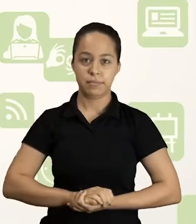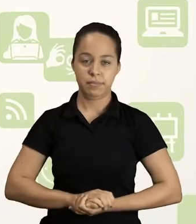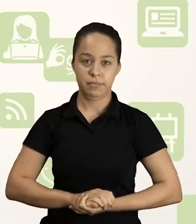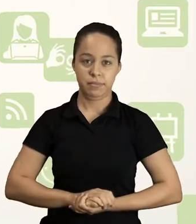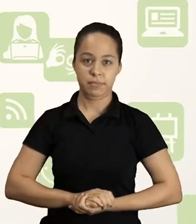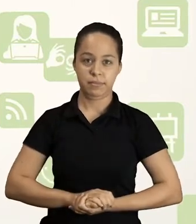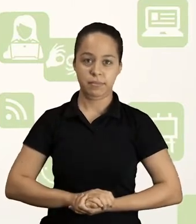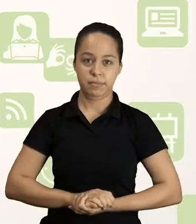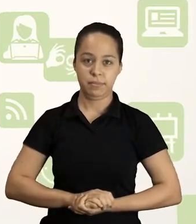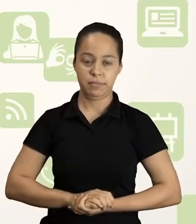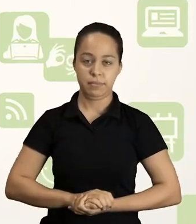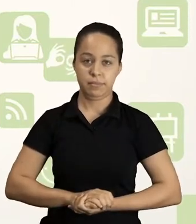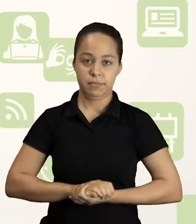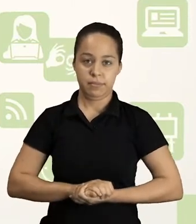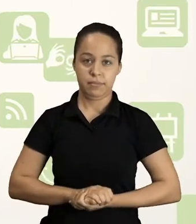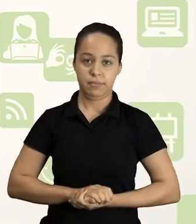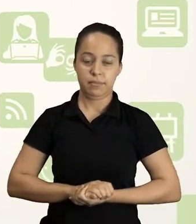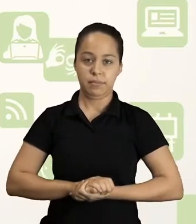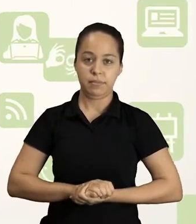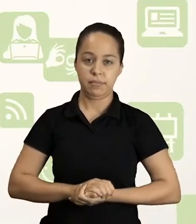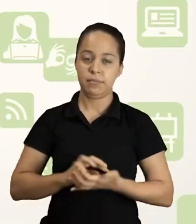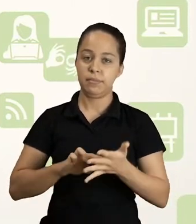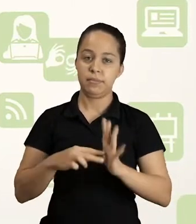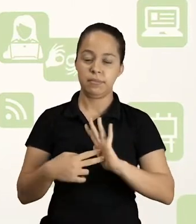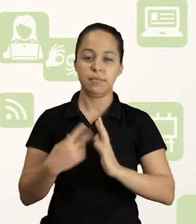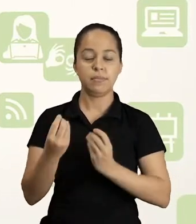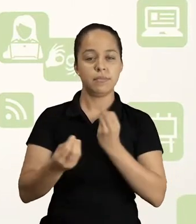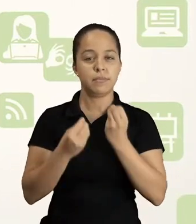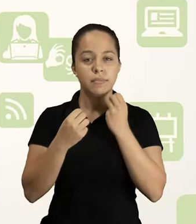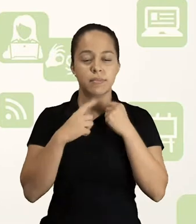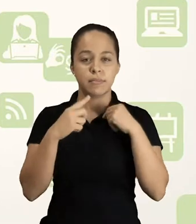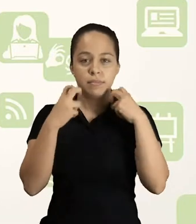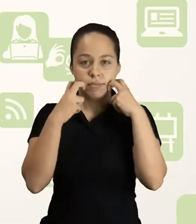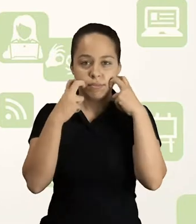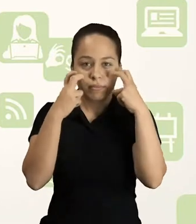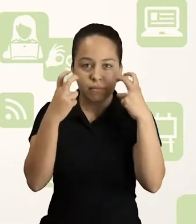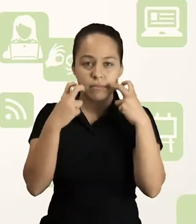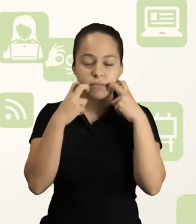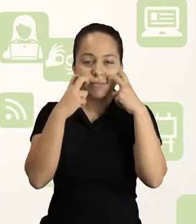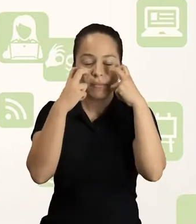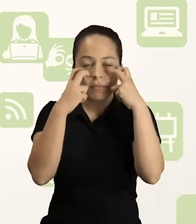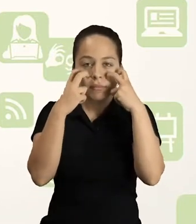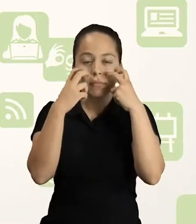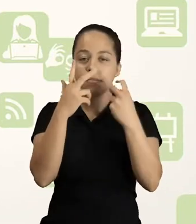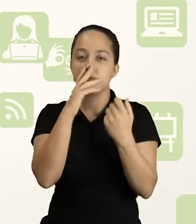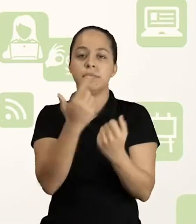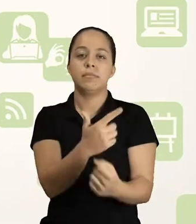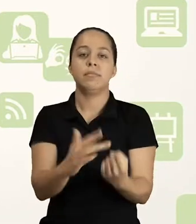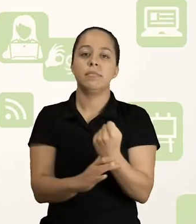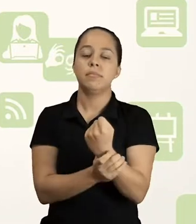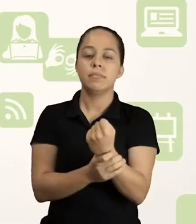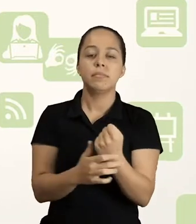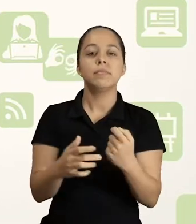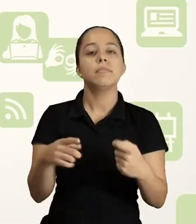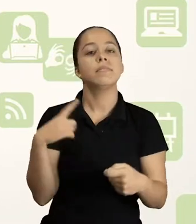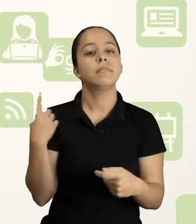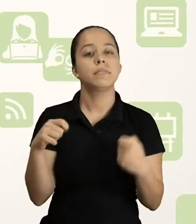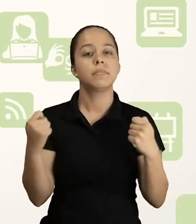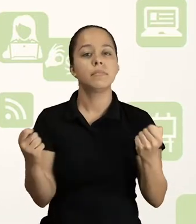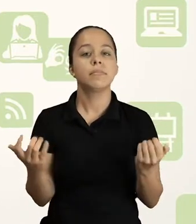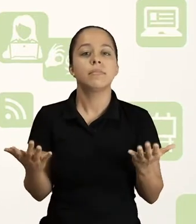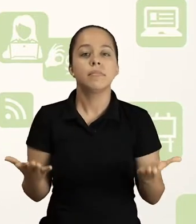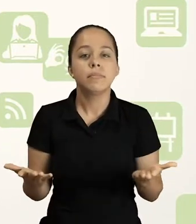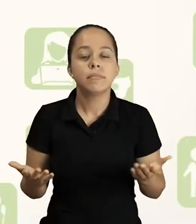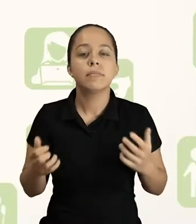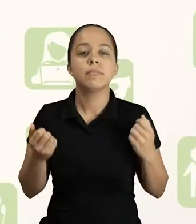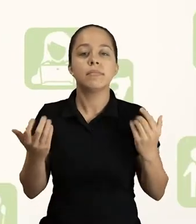como as minhas mãos estão juntas? Isso pode demonstrar timidez e insegurança, sensações que não queremos transmitir aos